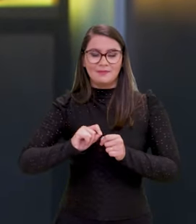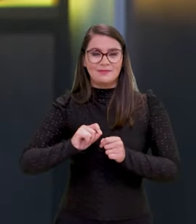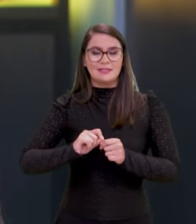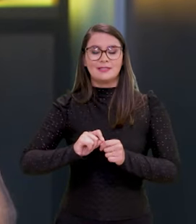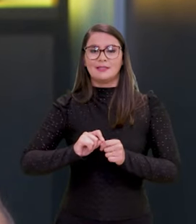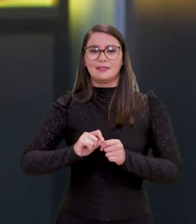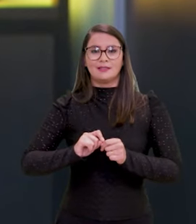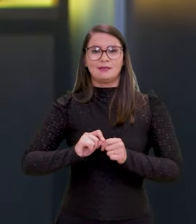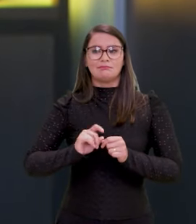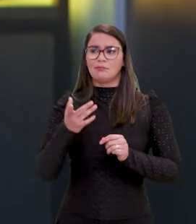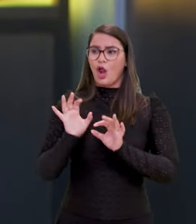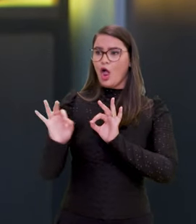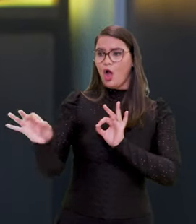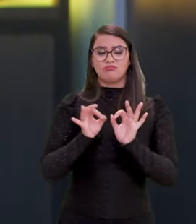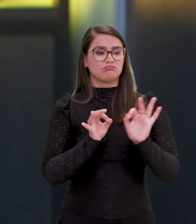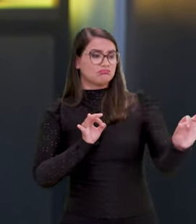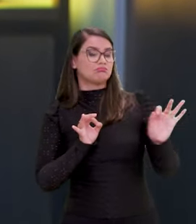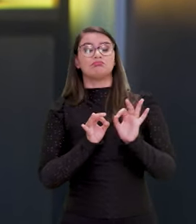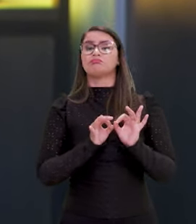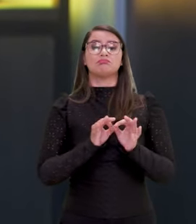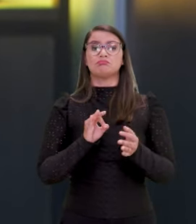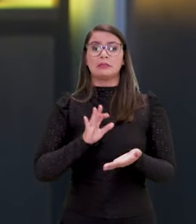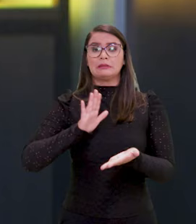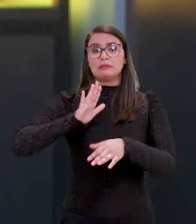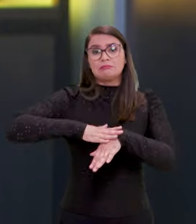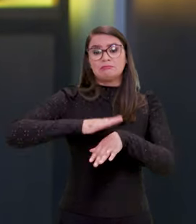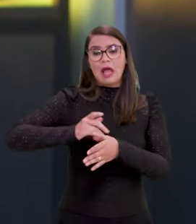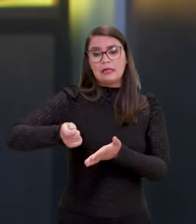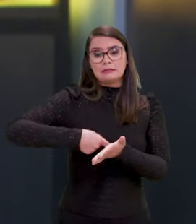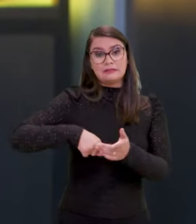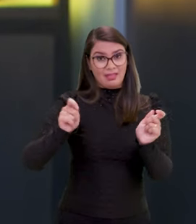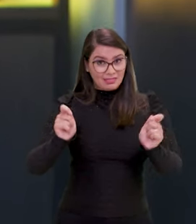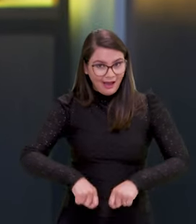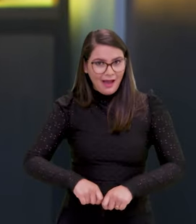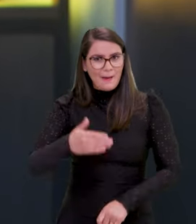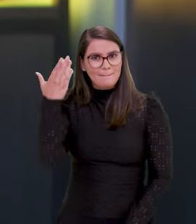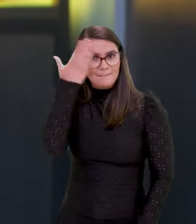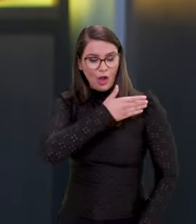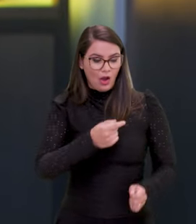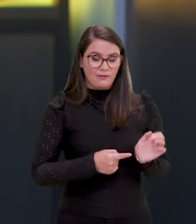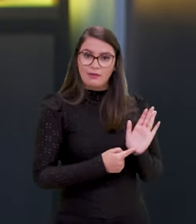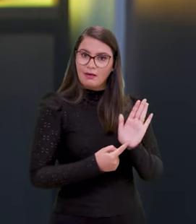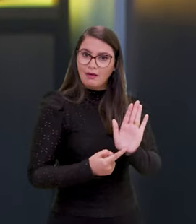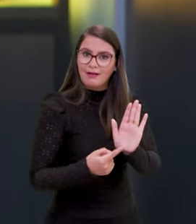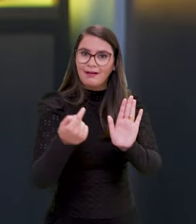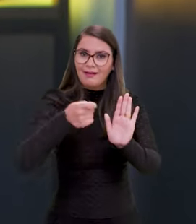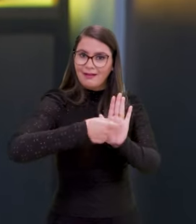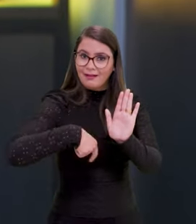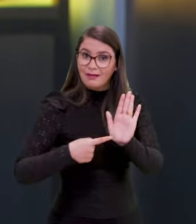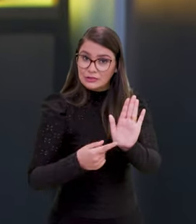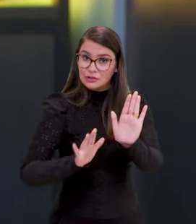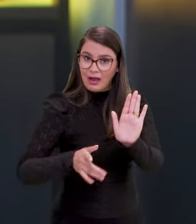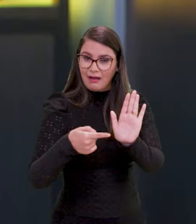exercício, né? A distância, né? Que você tenha um lugar que você possa assinar aquilo lá, e só olha, e comprova aquele documento, né? Ou dá